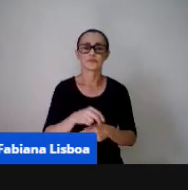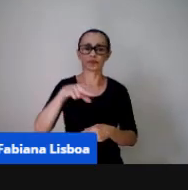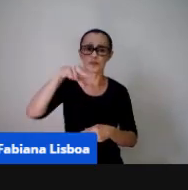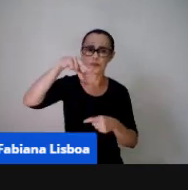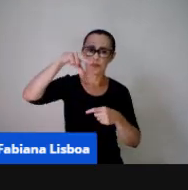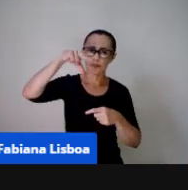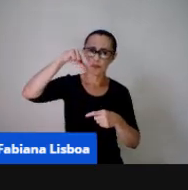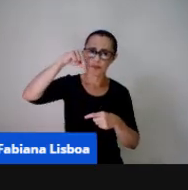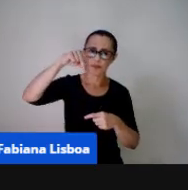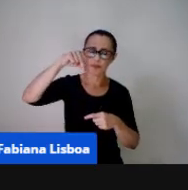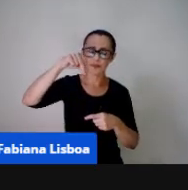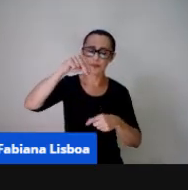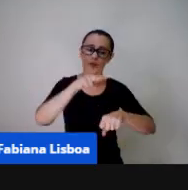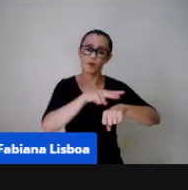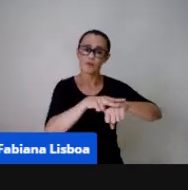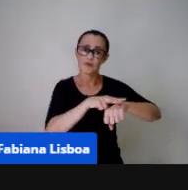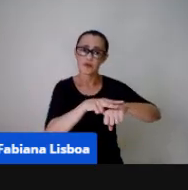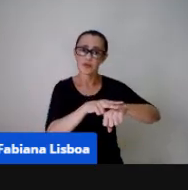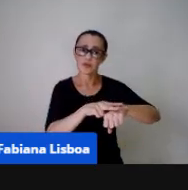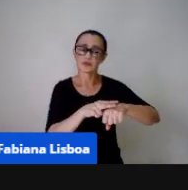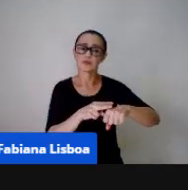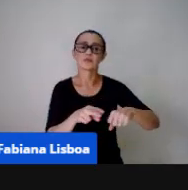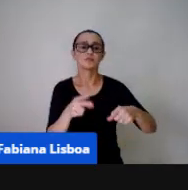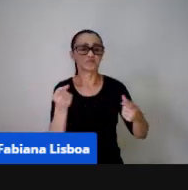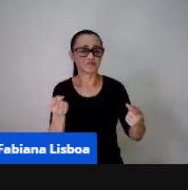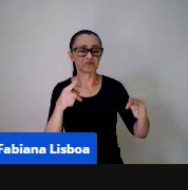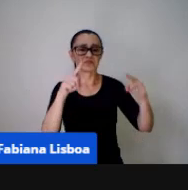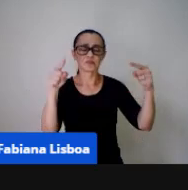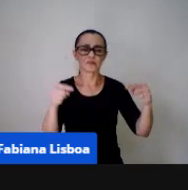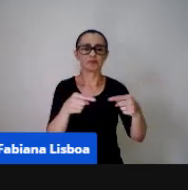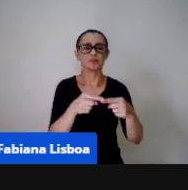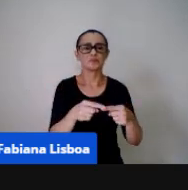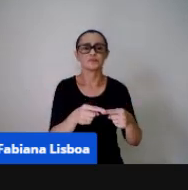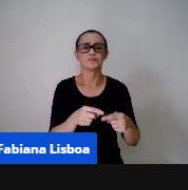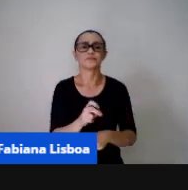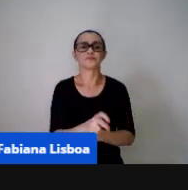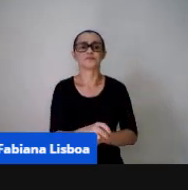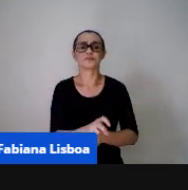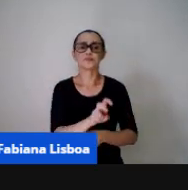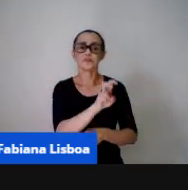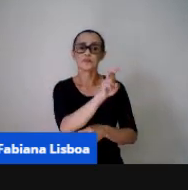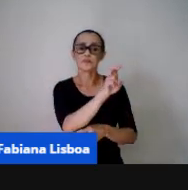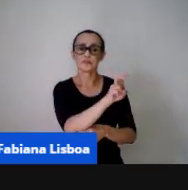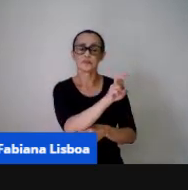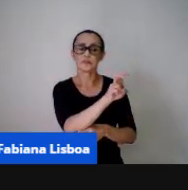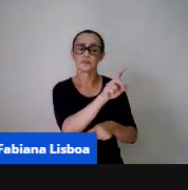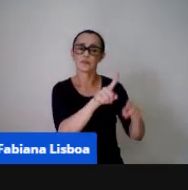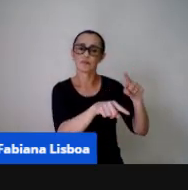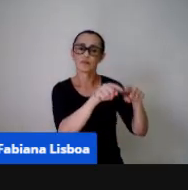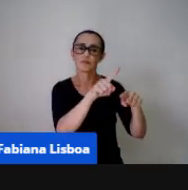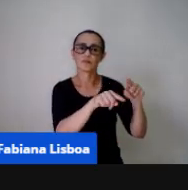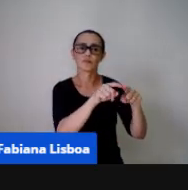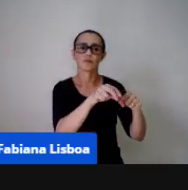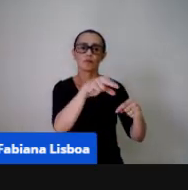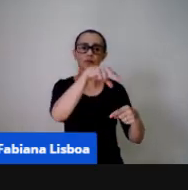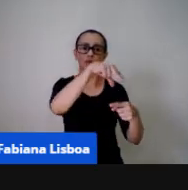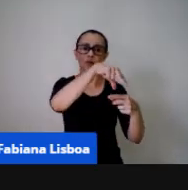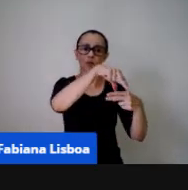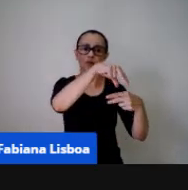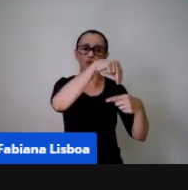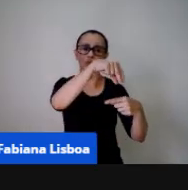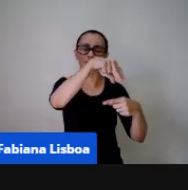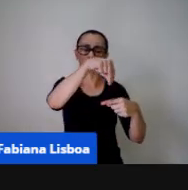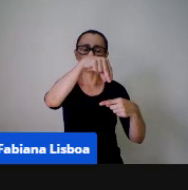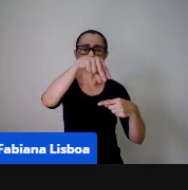ou mais ali embaixo se eu tenho o número 5 eu vou colocar 5 objetos né 5 grampos ou ali 5